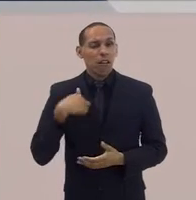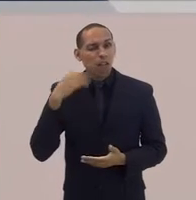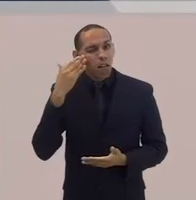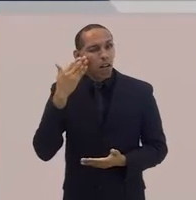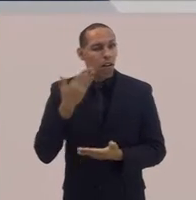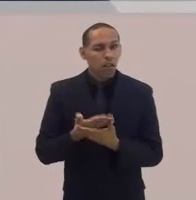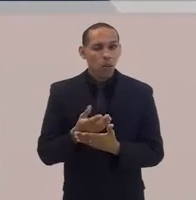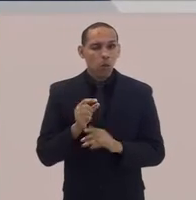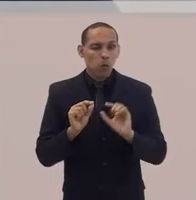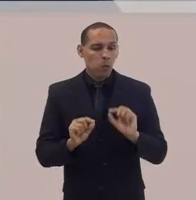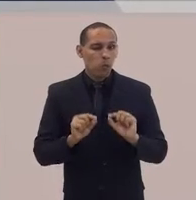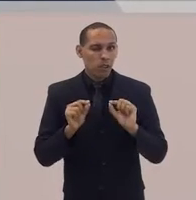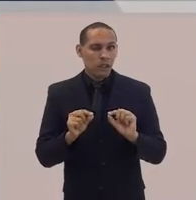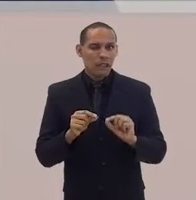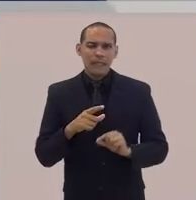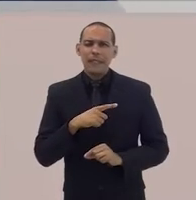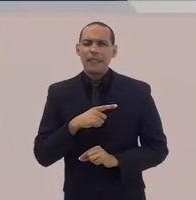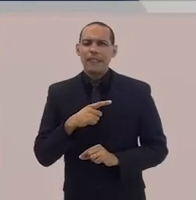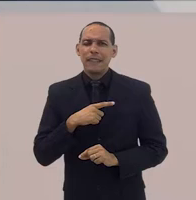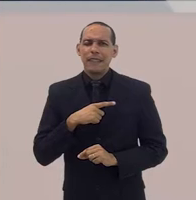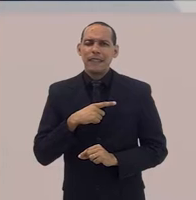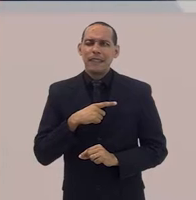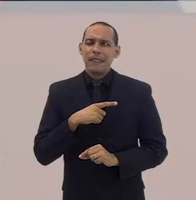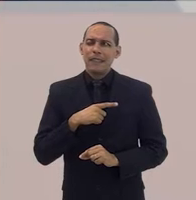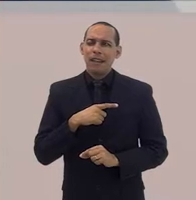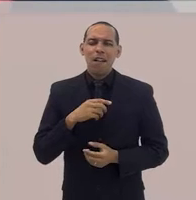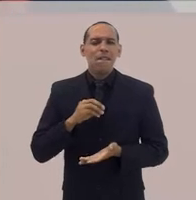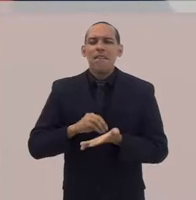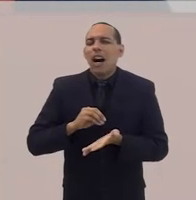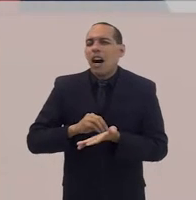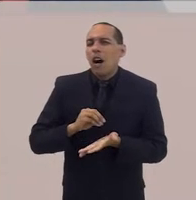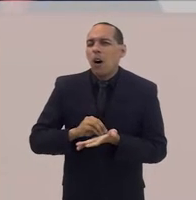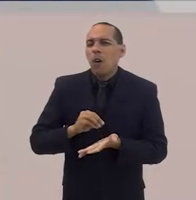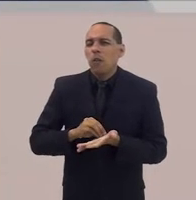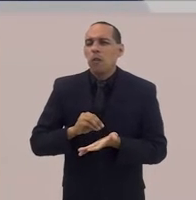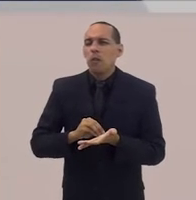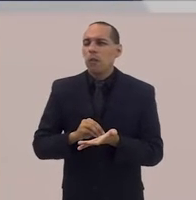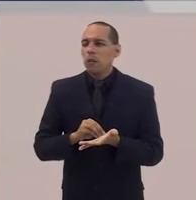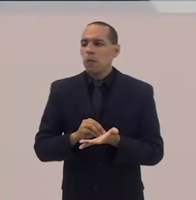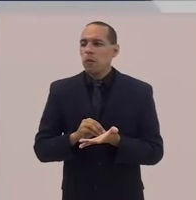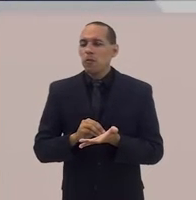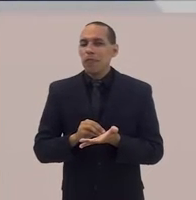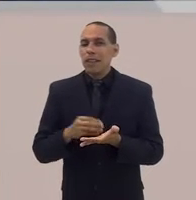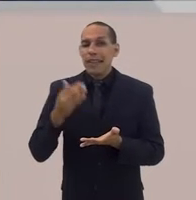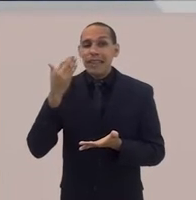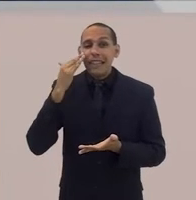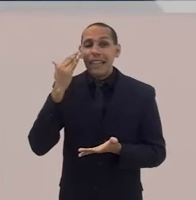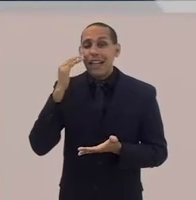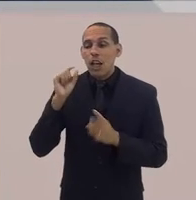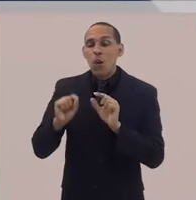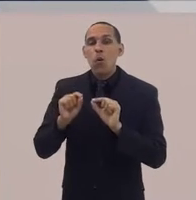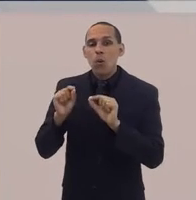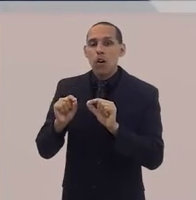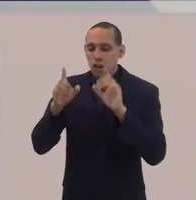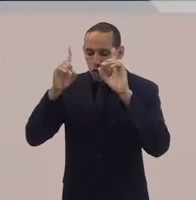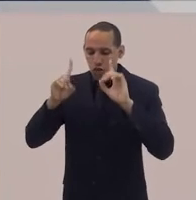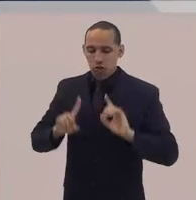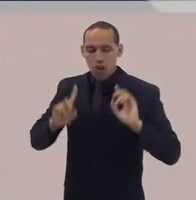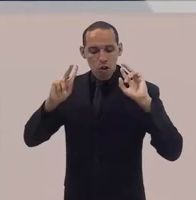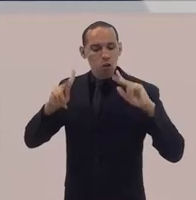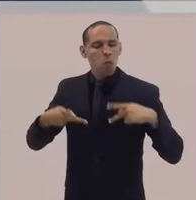que existe uma incompreensão com relação ao significado dos direitos humanos.